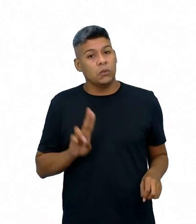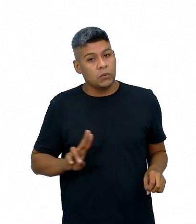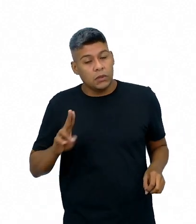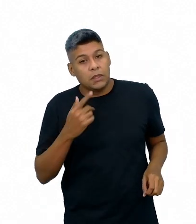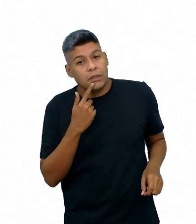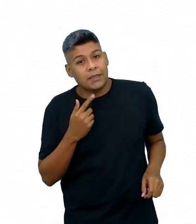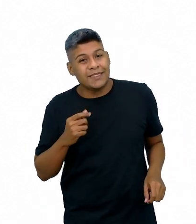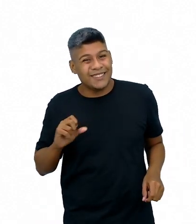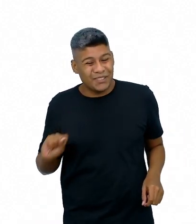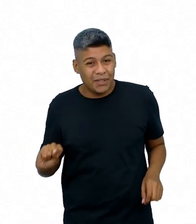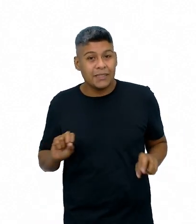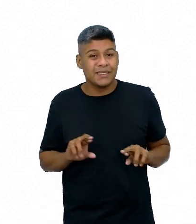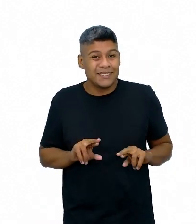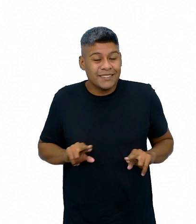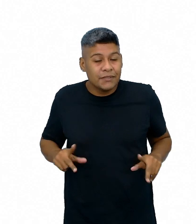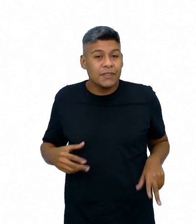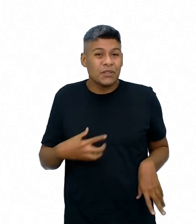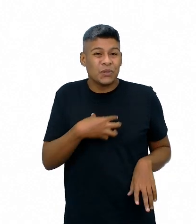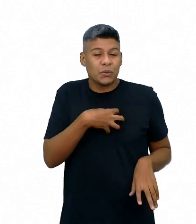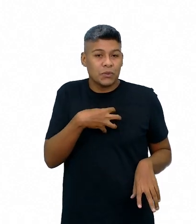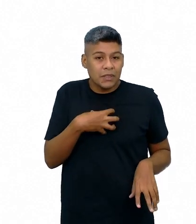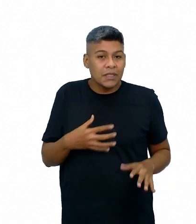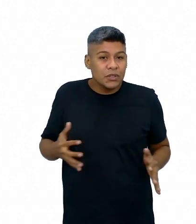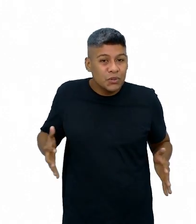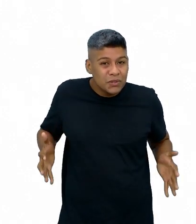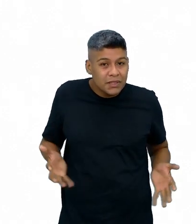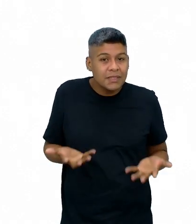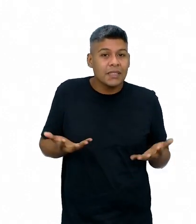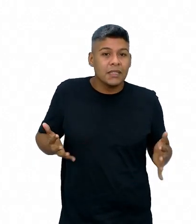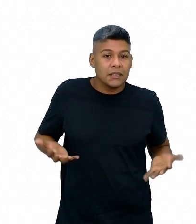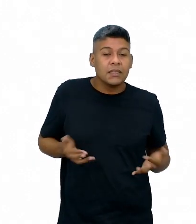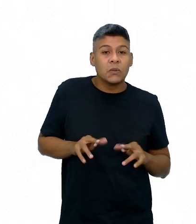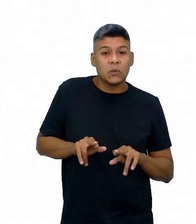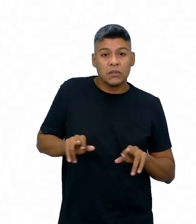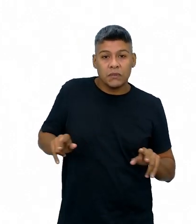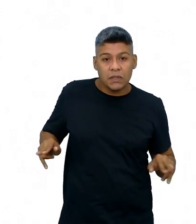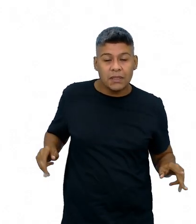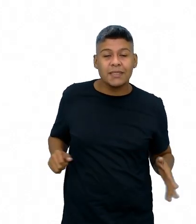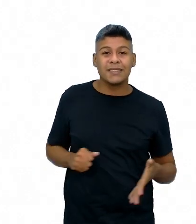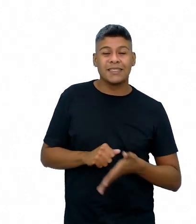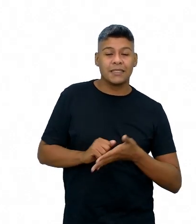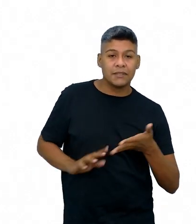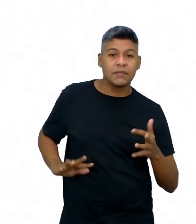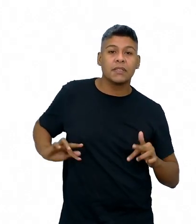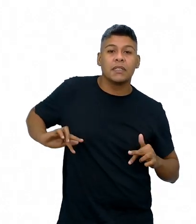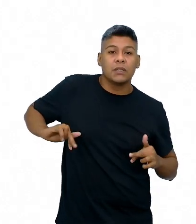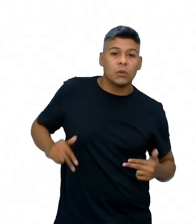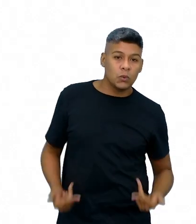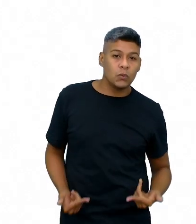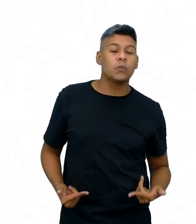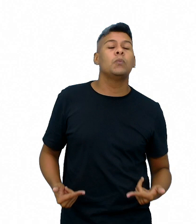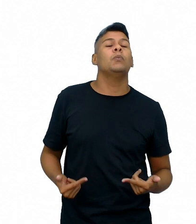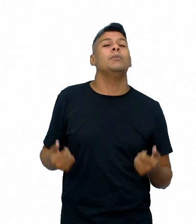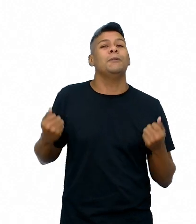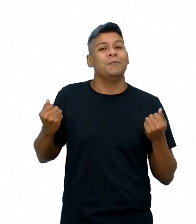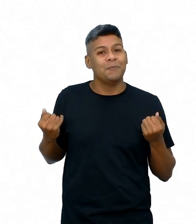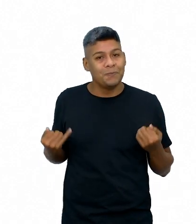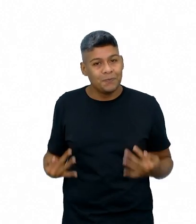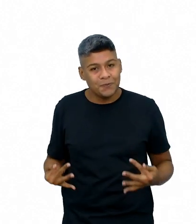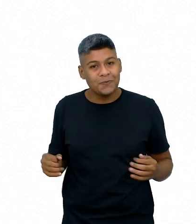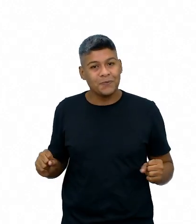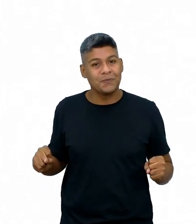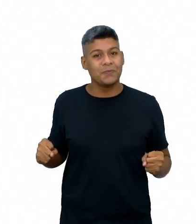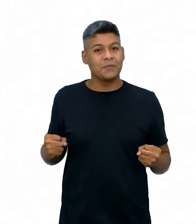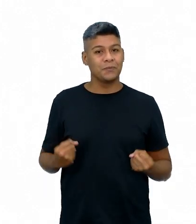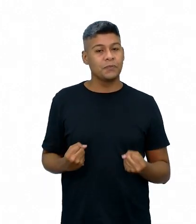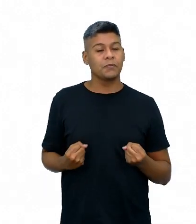linguagem em diferentes contextos de interação, em diferentes campos da atividade humana, para argumentar e defender pontos